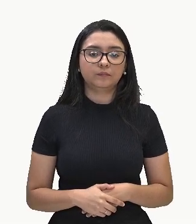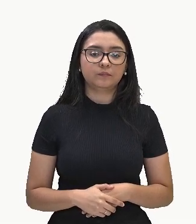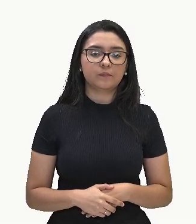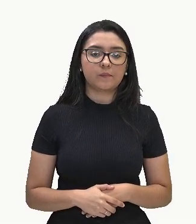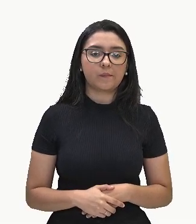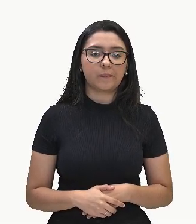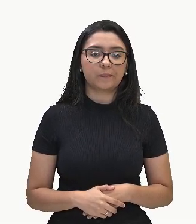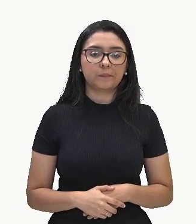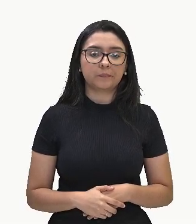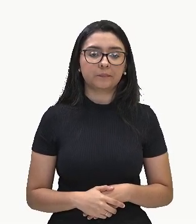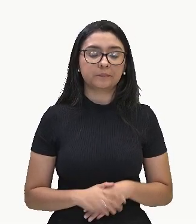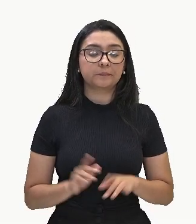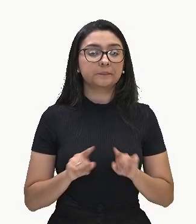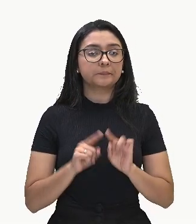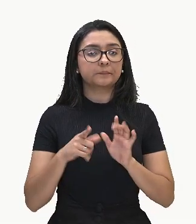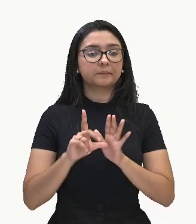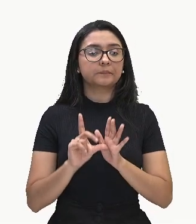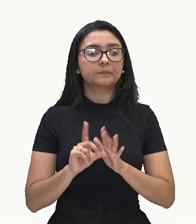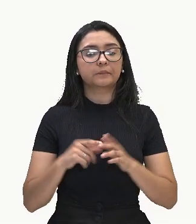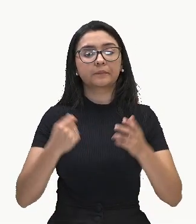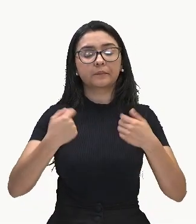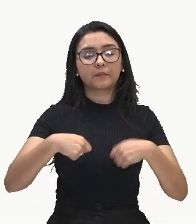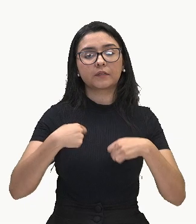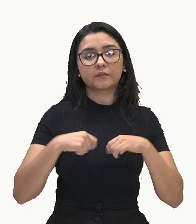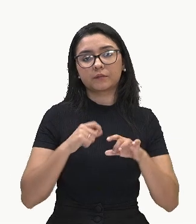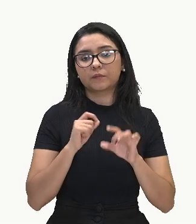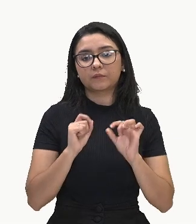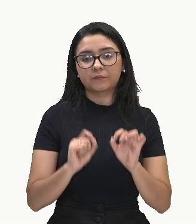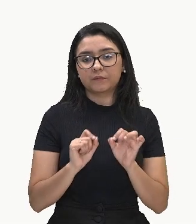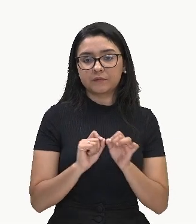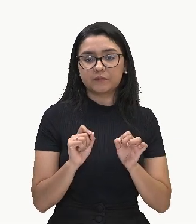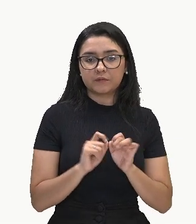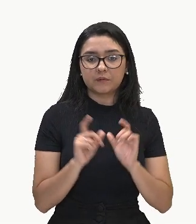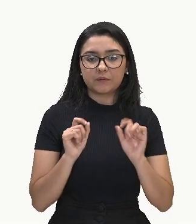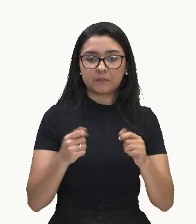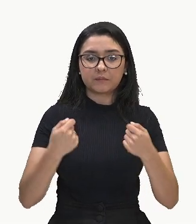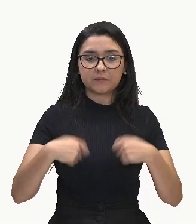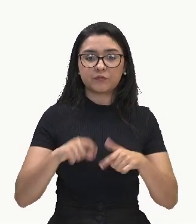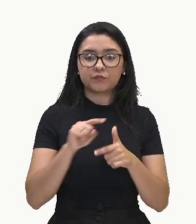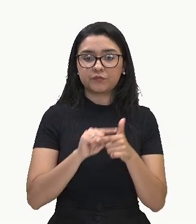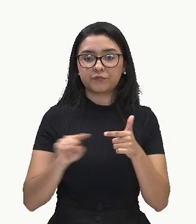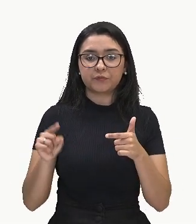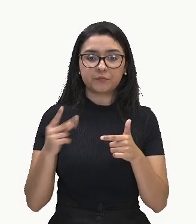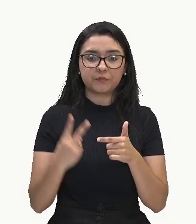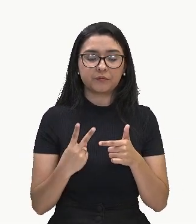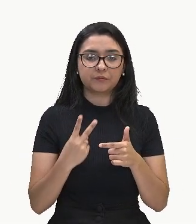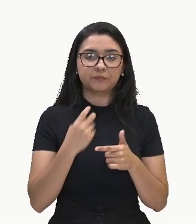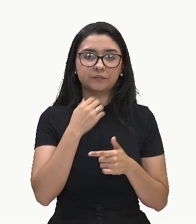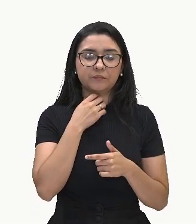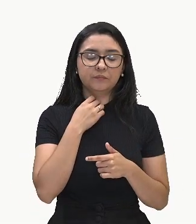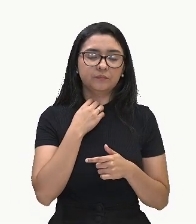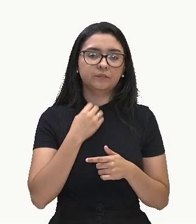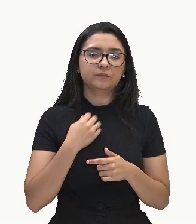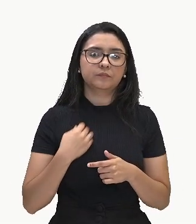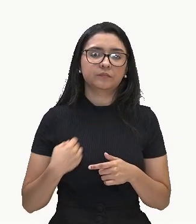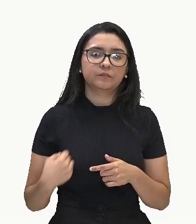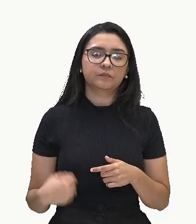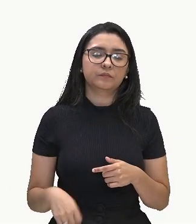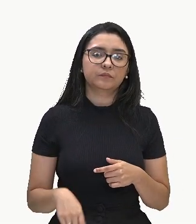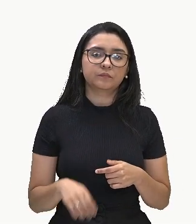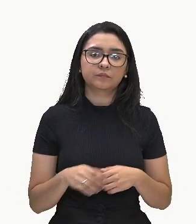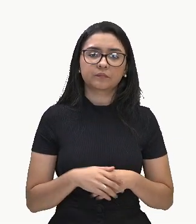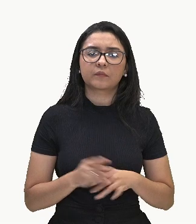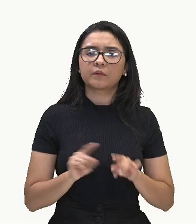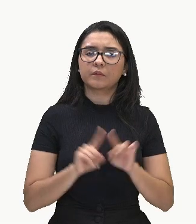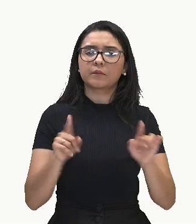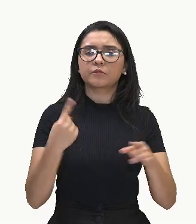Só que antes disso, o que que a gente vai ter que fazer, ó? Vamos ter que dividi-lo por 2. Mas, professor, por que que a gente tem